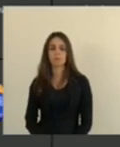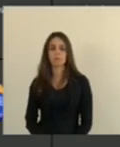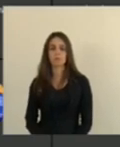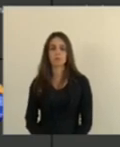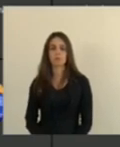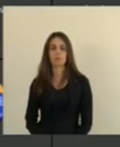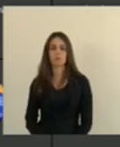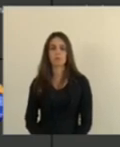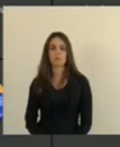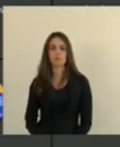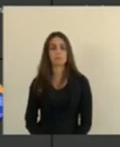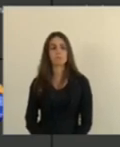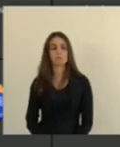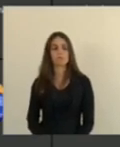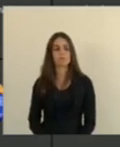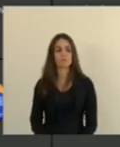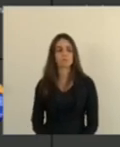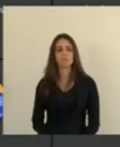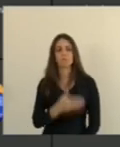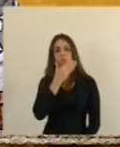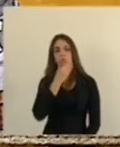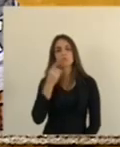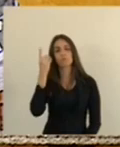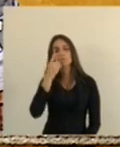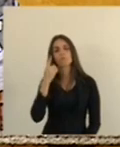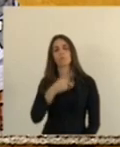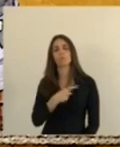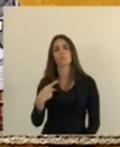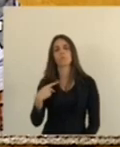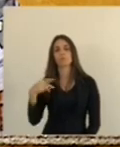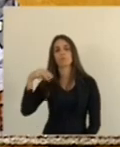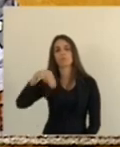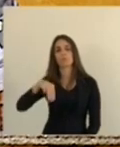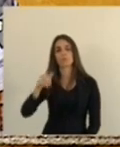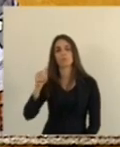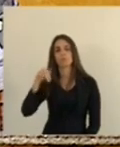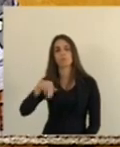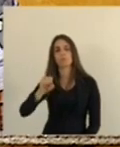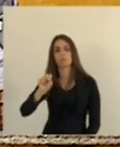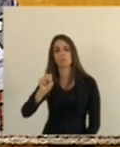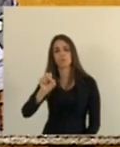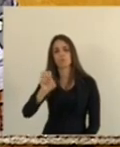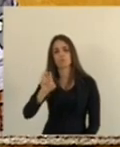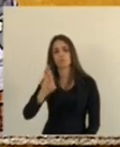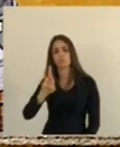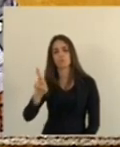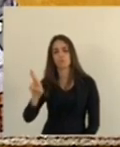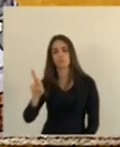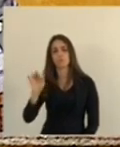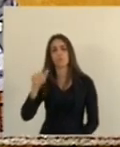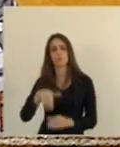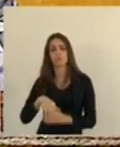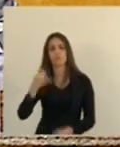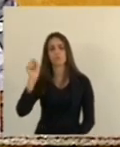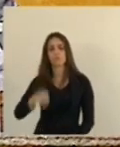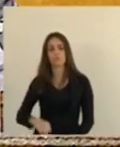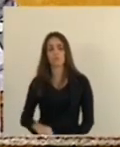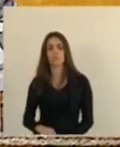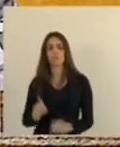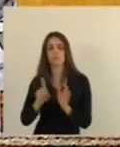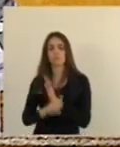Deputado pastor Marcos Mansu Voto sim Vota sim Como vota, deputada Raquel Lessa